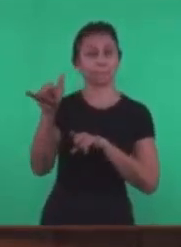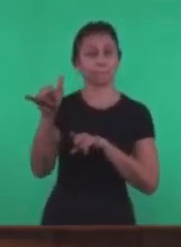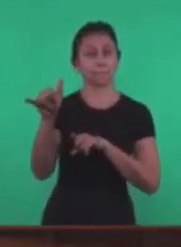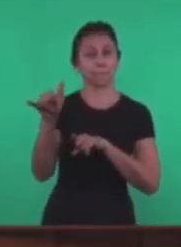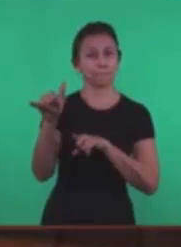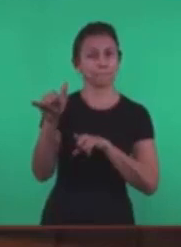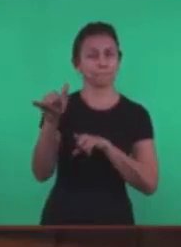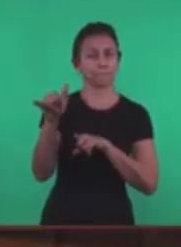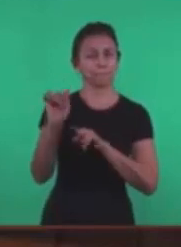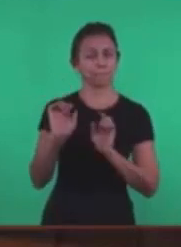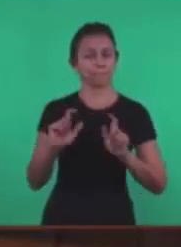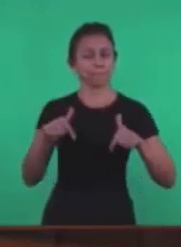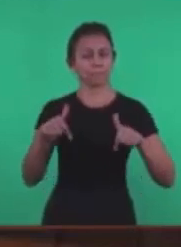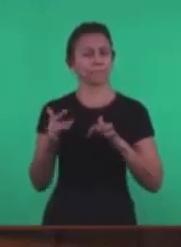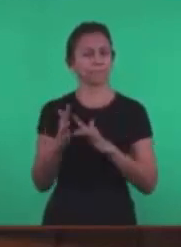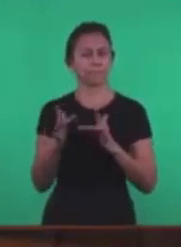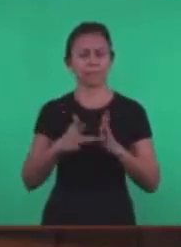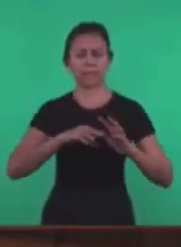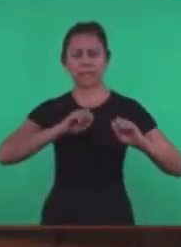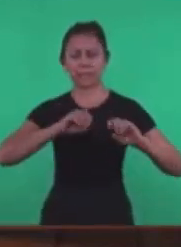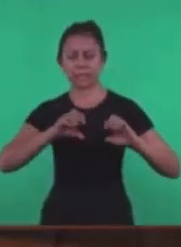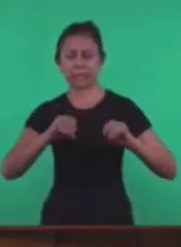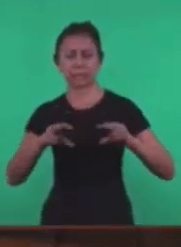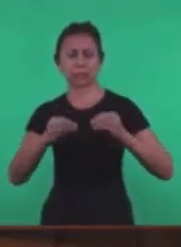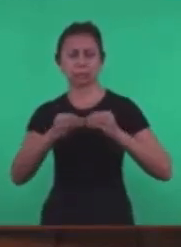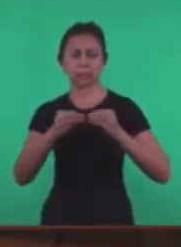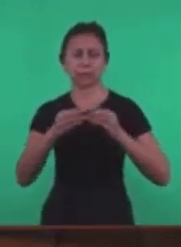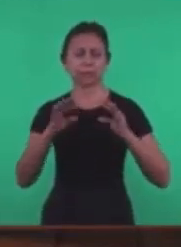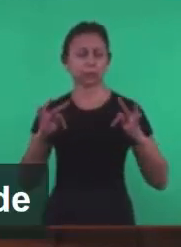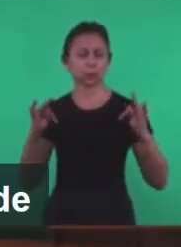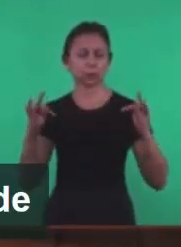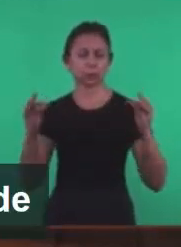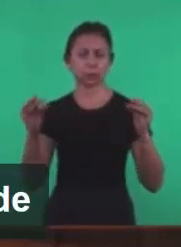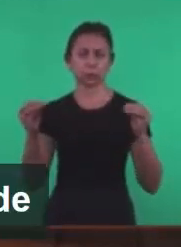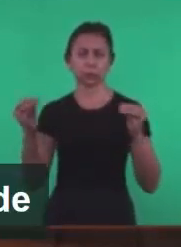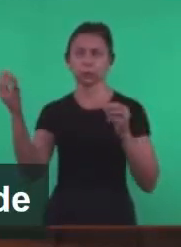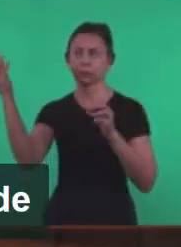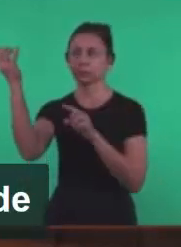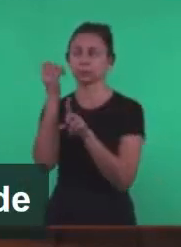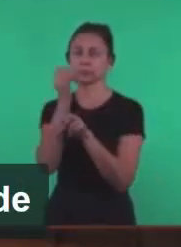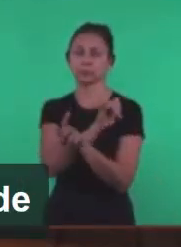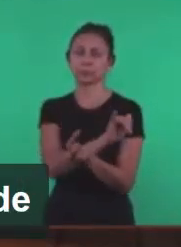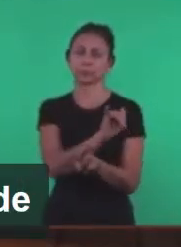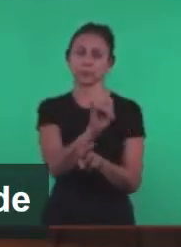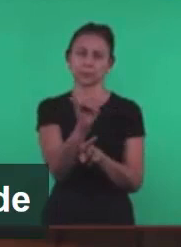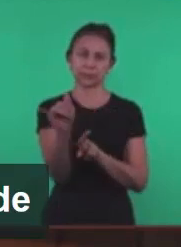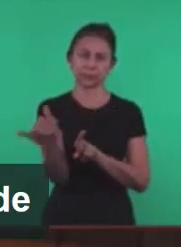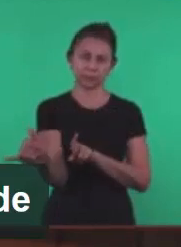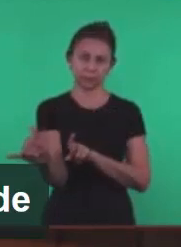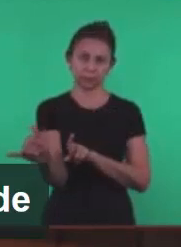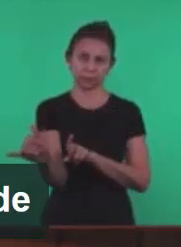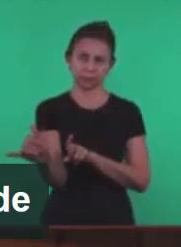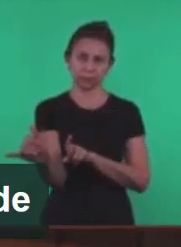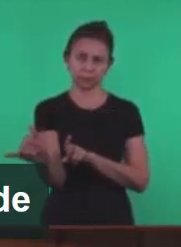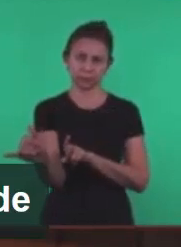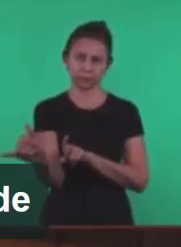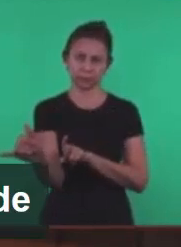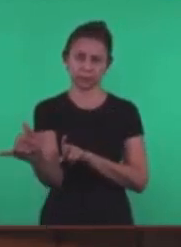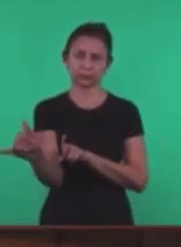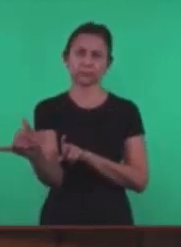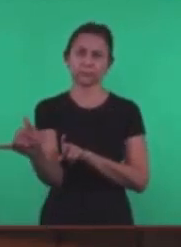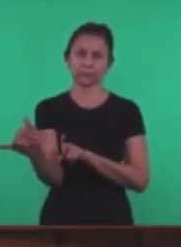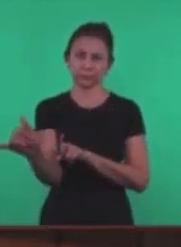fez Todo o seu ensino É o lado profético O que a igreja vive Ela vai viver O lado